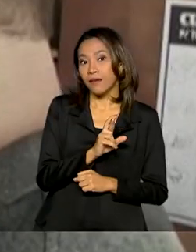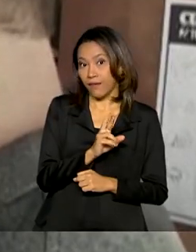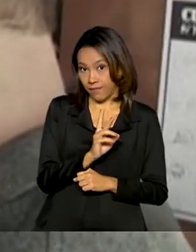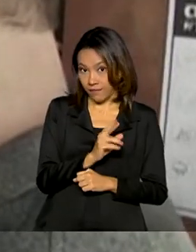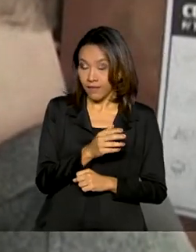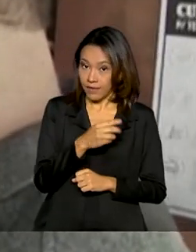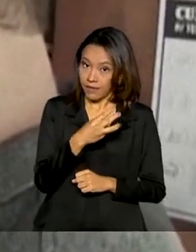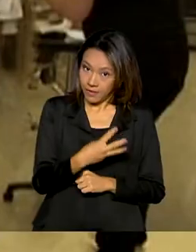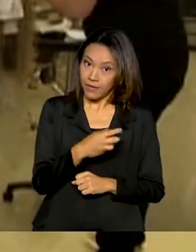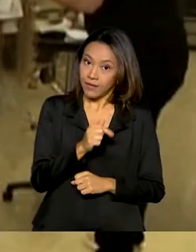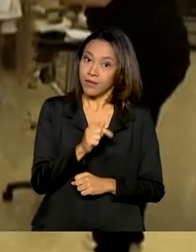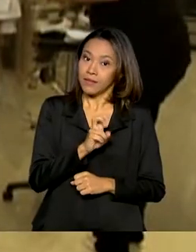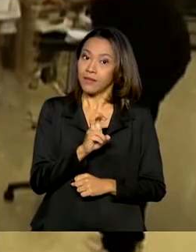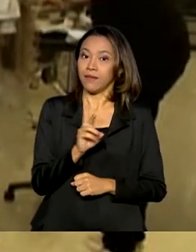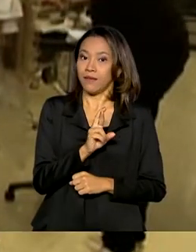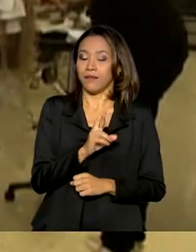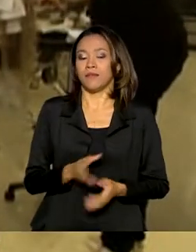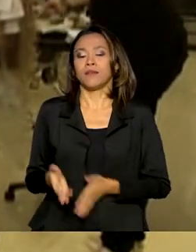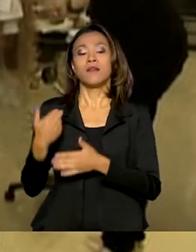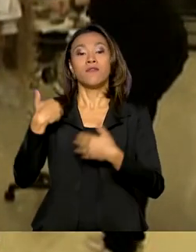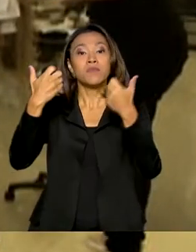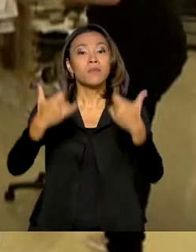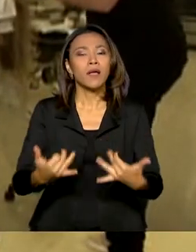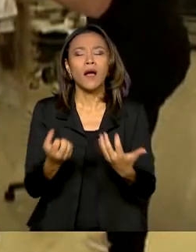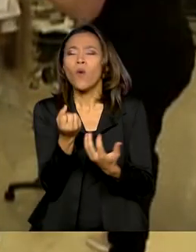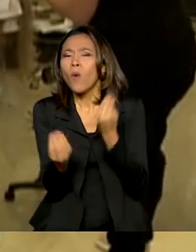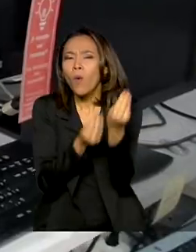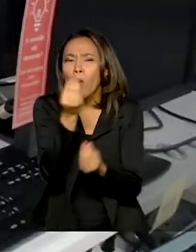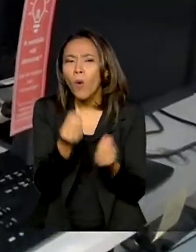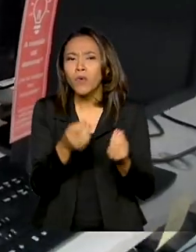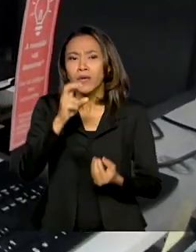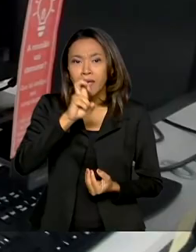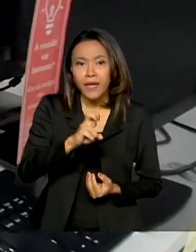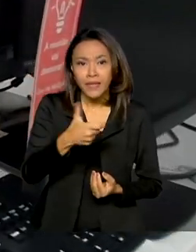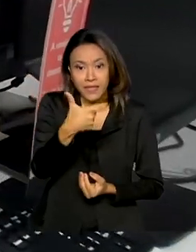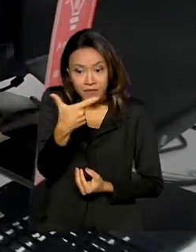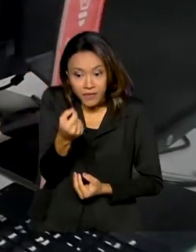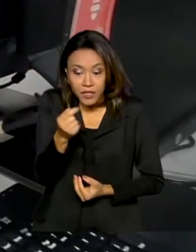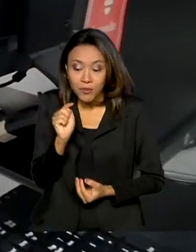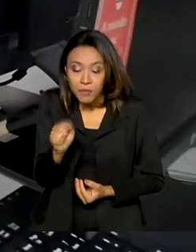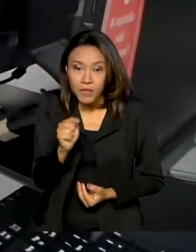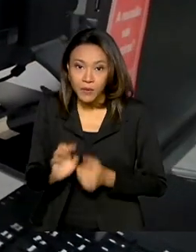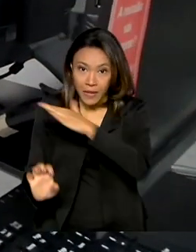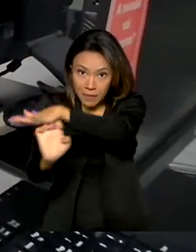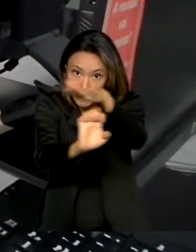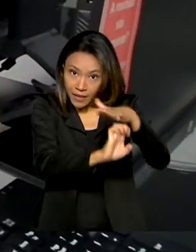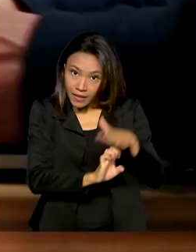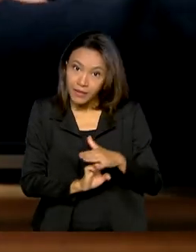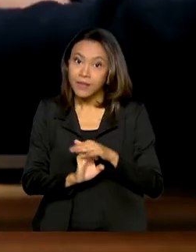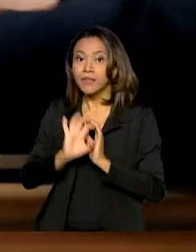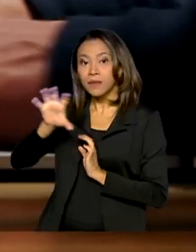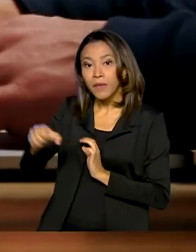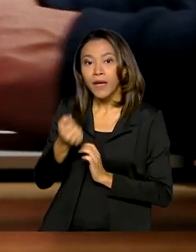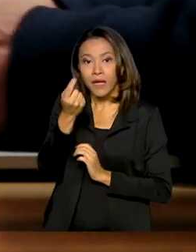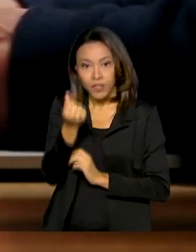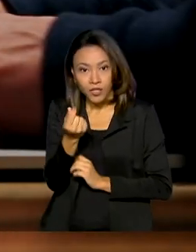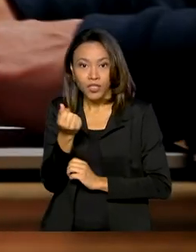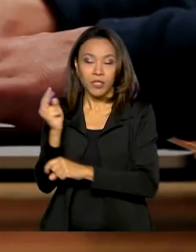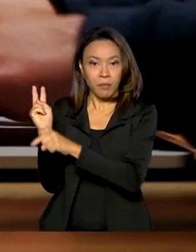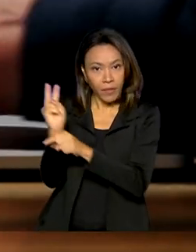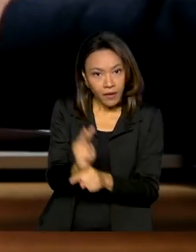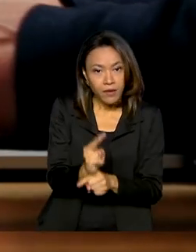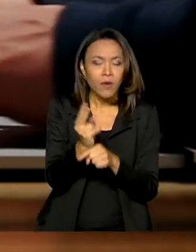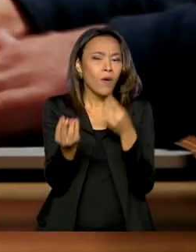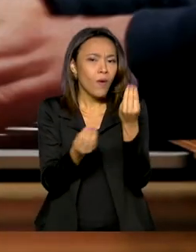E a gente vai explicar como 520 mil micro e pequenas empresas que pegaram empréstimos pelo Pronamp podem